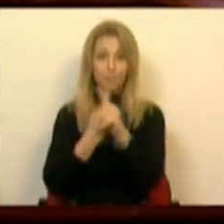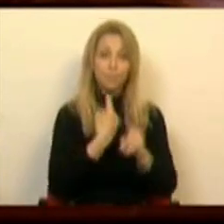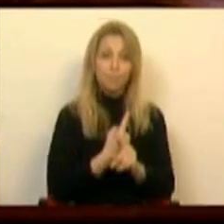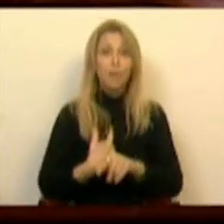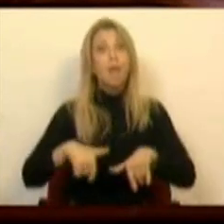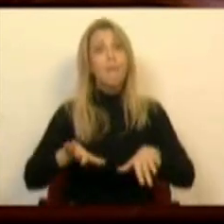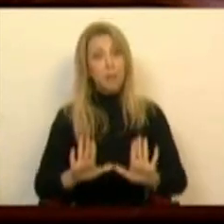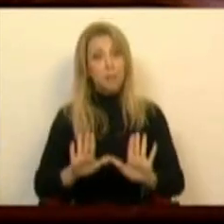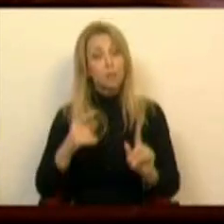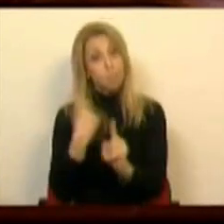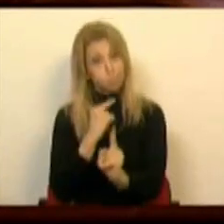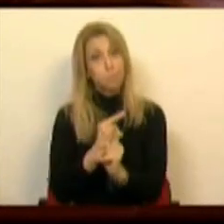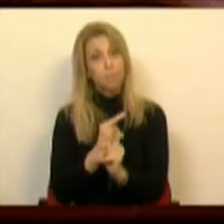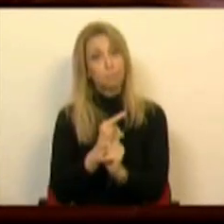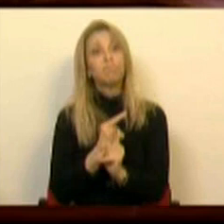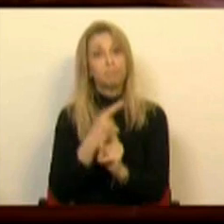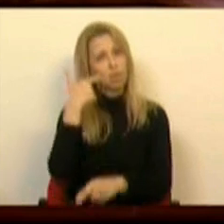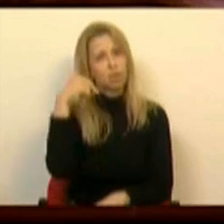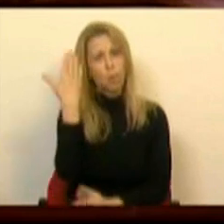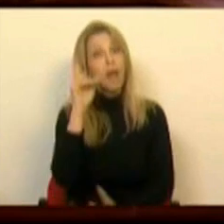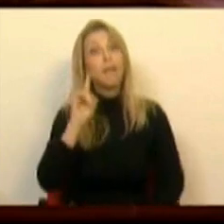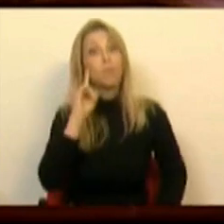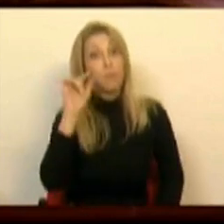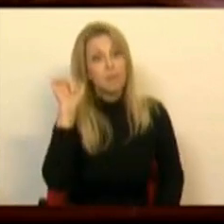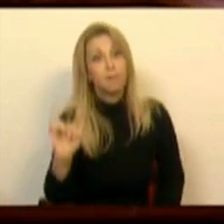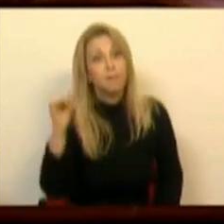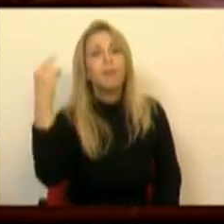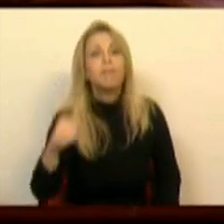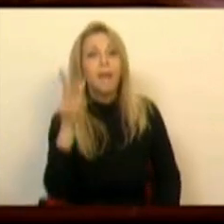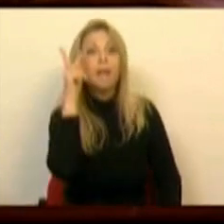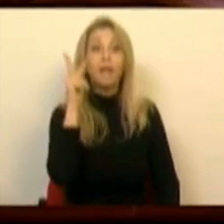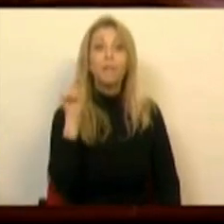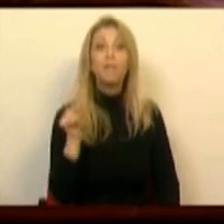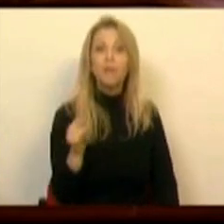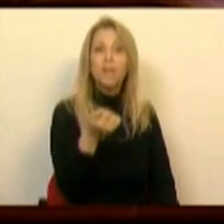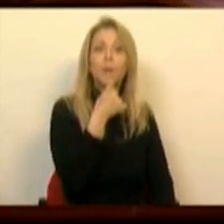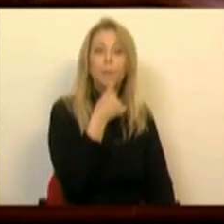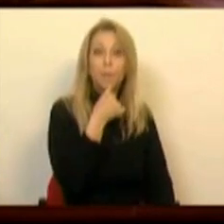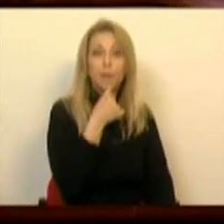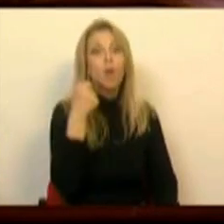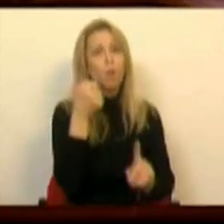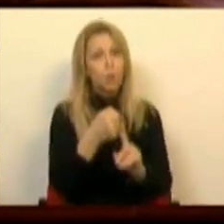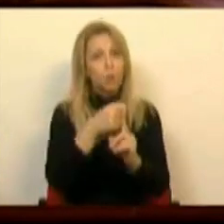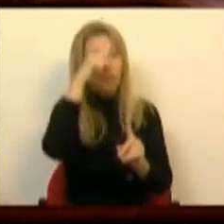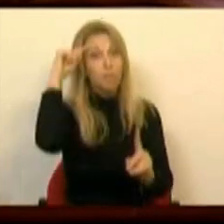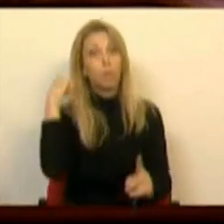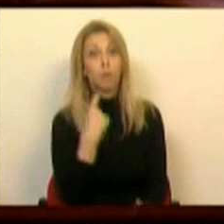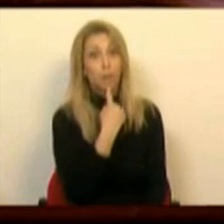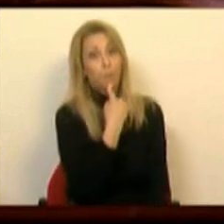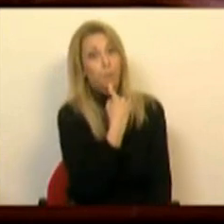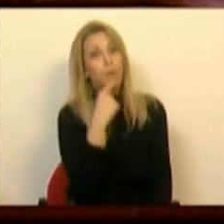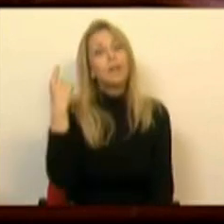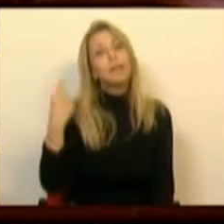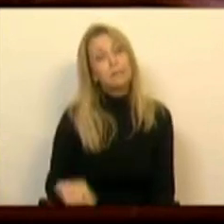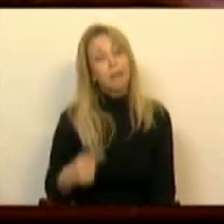E, no entanto, apesar da sua extraordinária importância, a sua vida é feita de lutas e de dificuldades, em que muitas